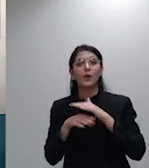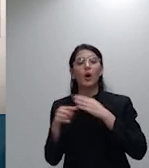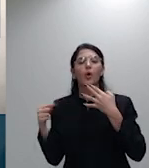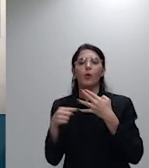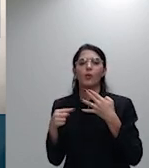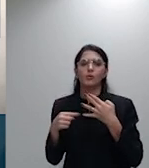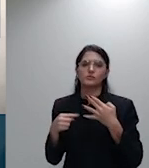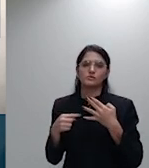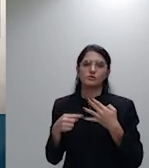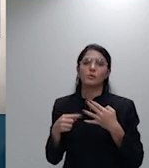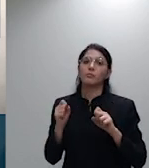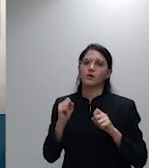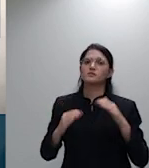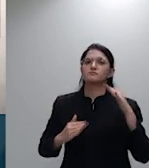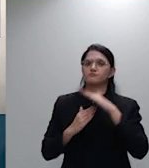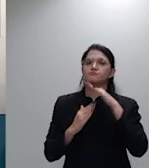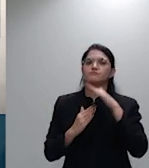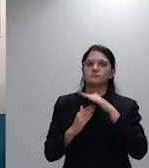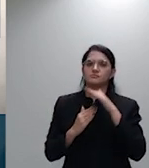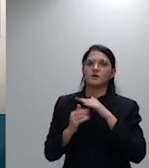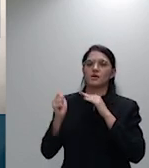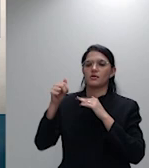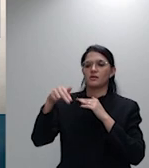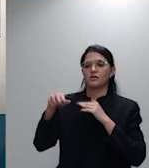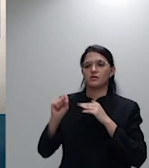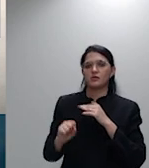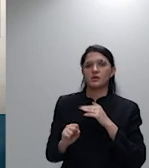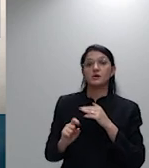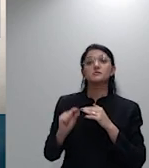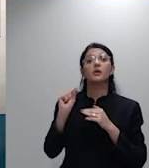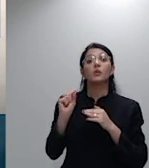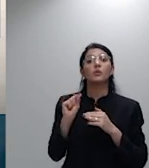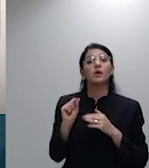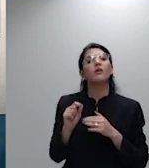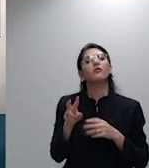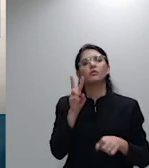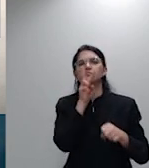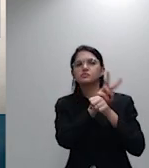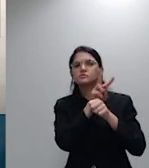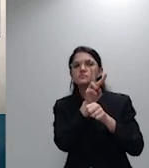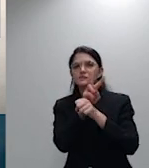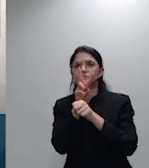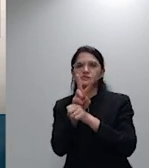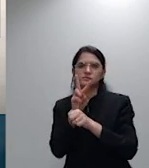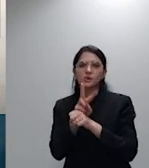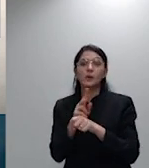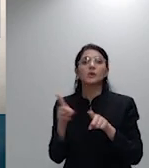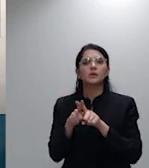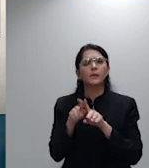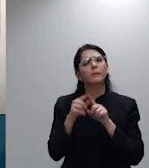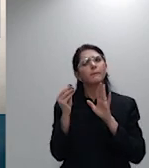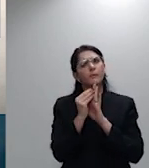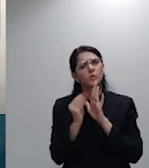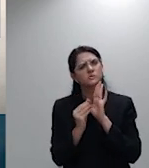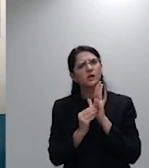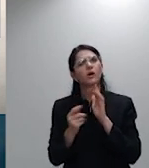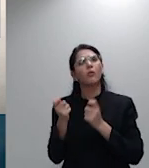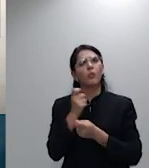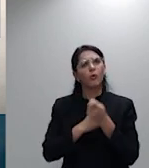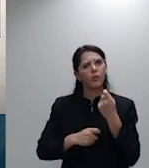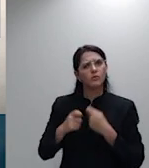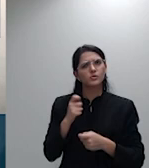comprometido a monitorar e estabelecer parâmetros de controle o que não teria sido feito e aí eu